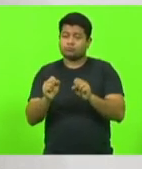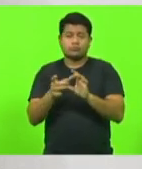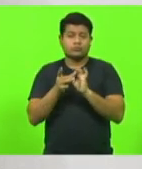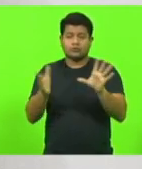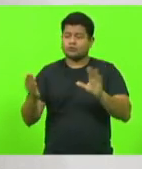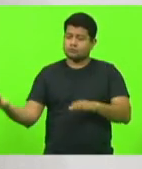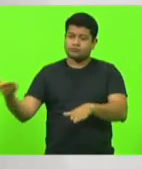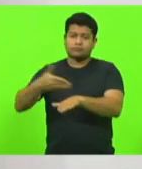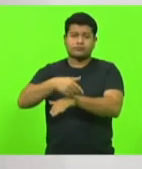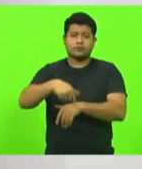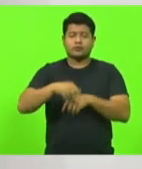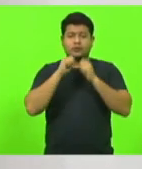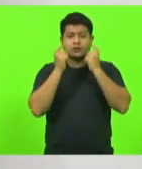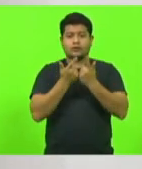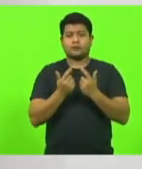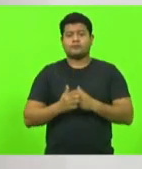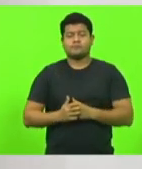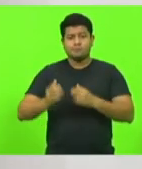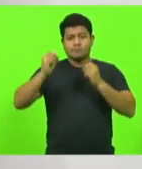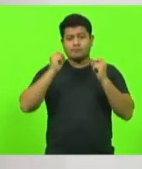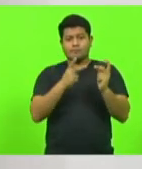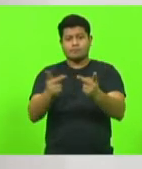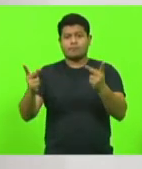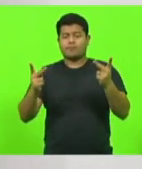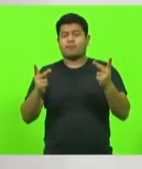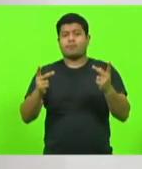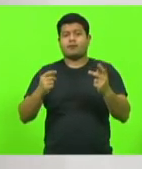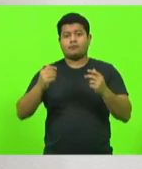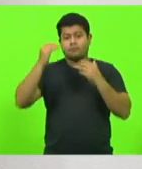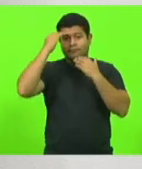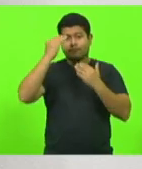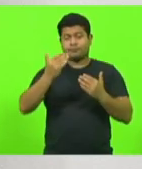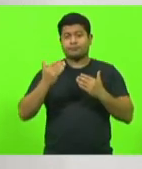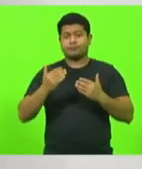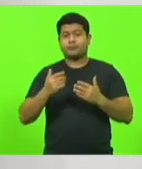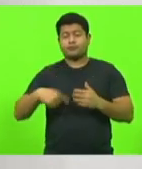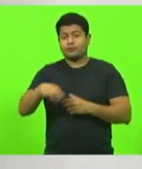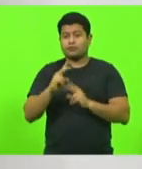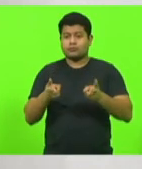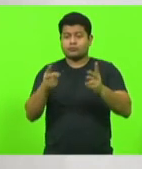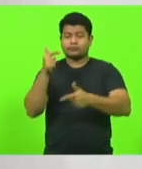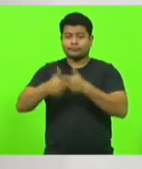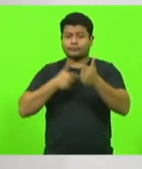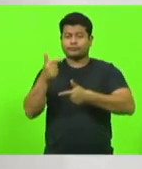ok? Forte abraço para todos aí e vamos continuar trabalhando dentro dessa ideia.